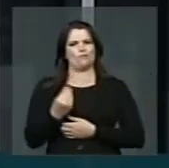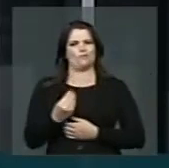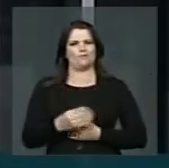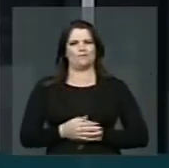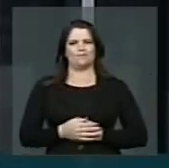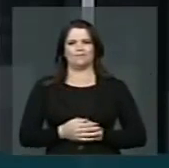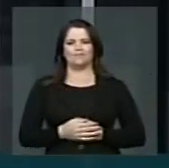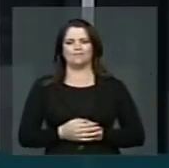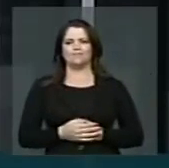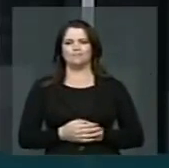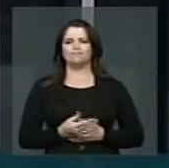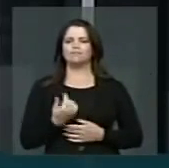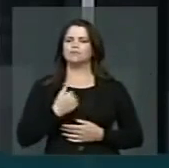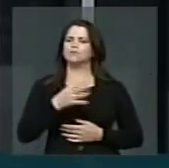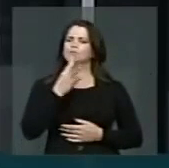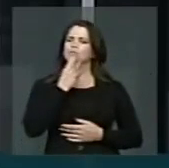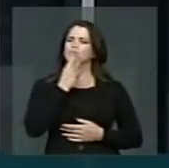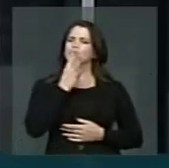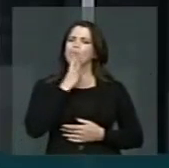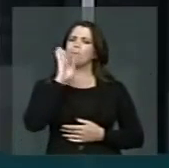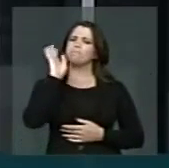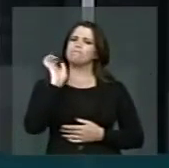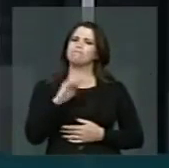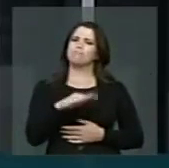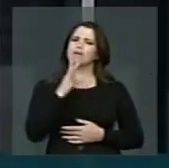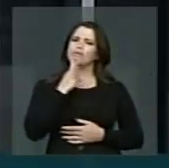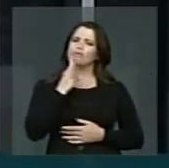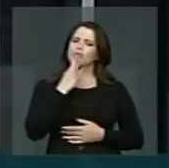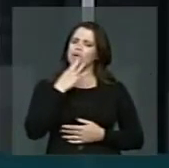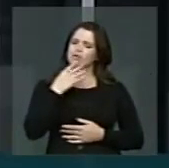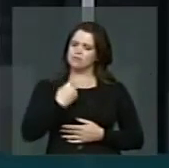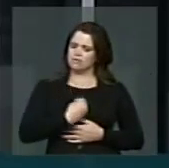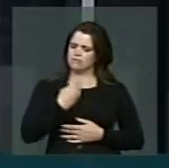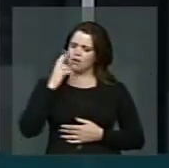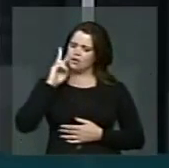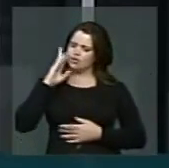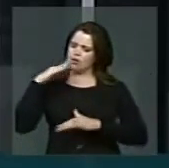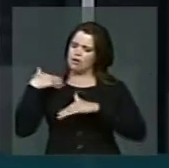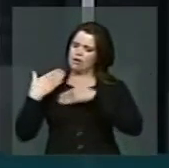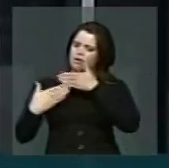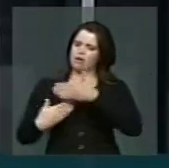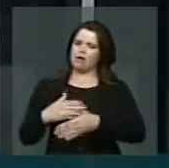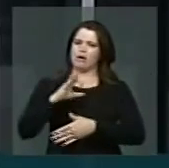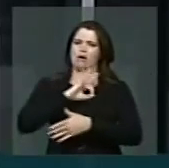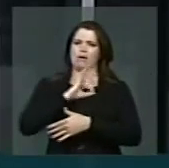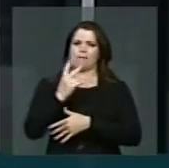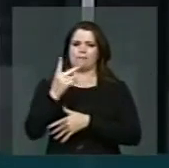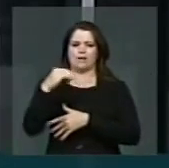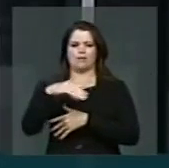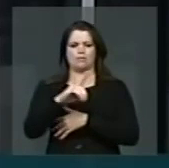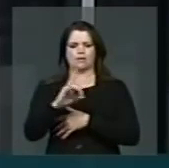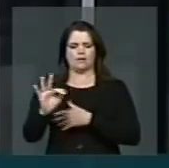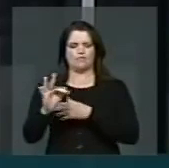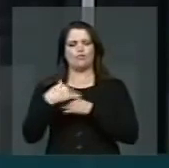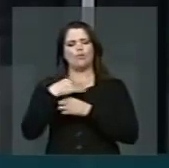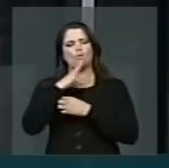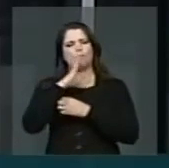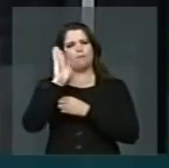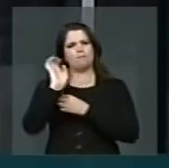Conheço bem a história da polícia militar do Distrito Federal.